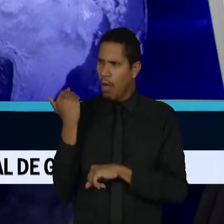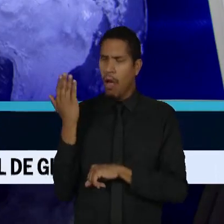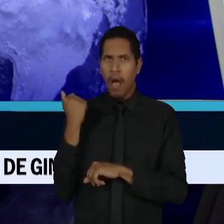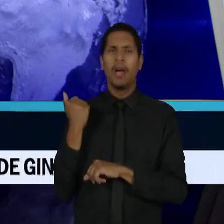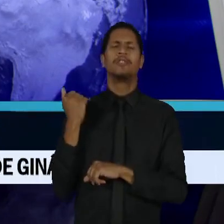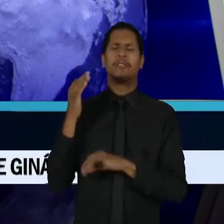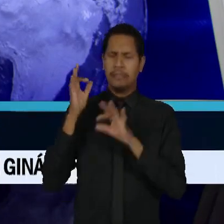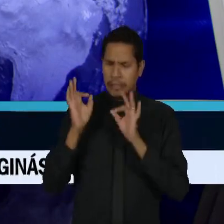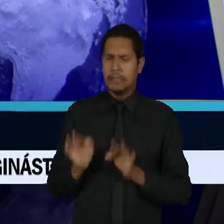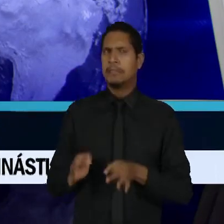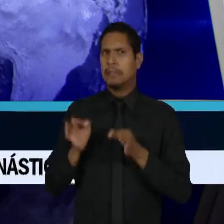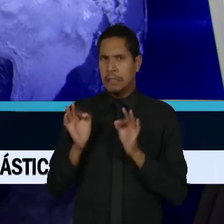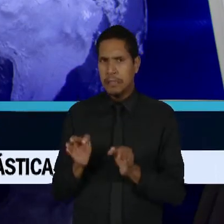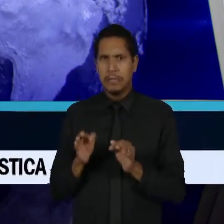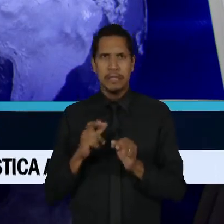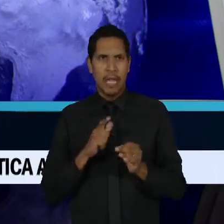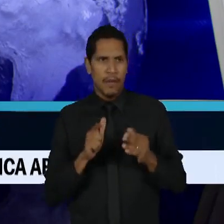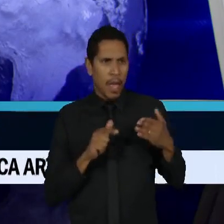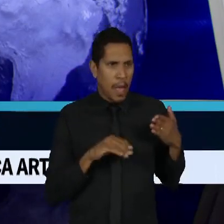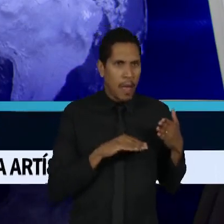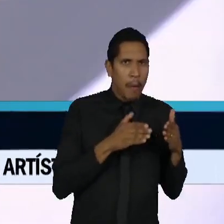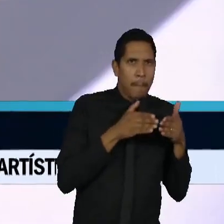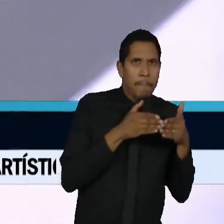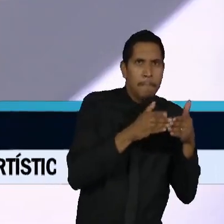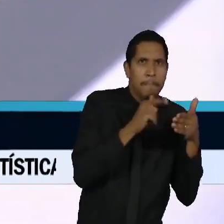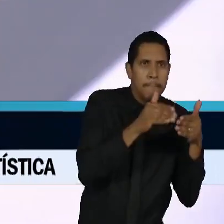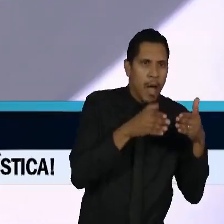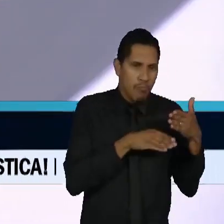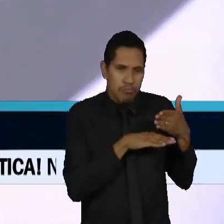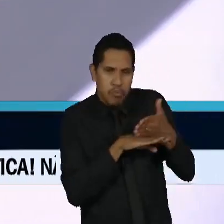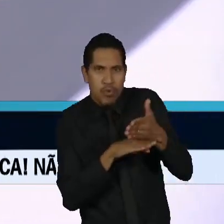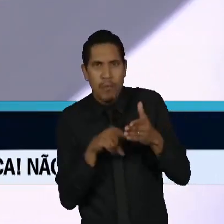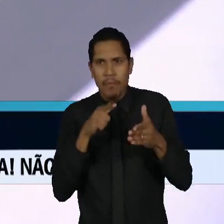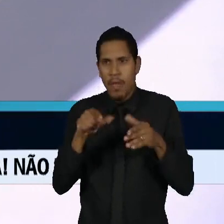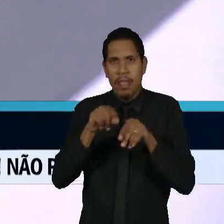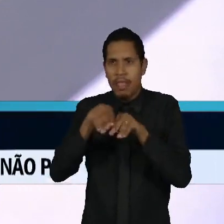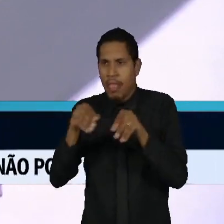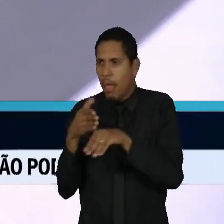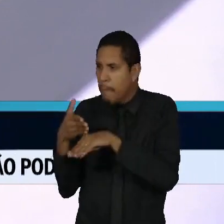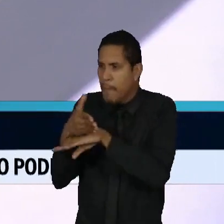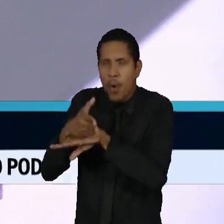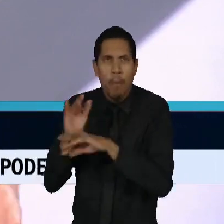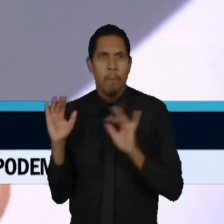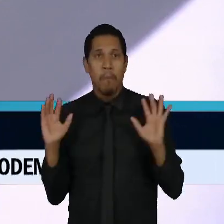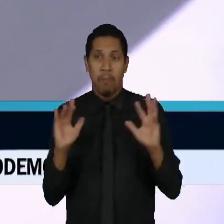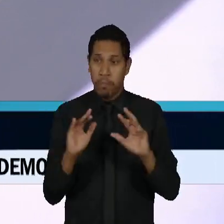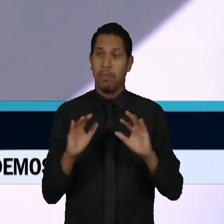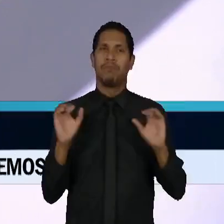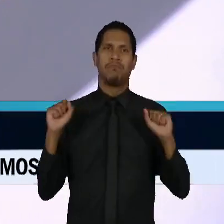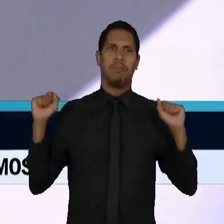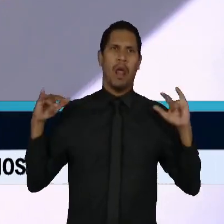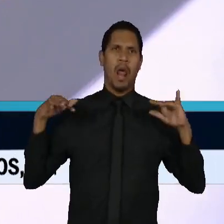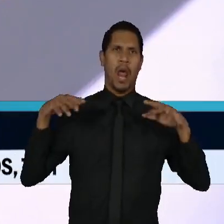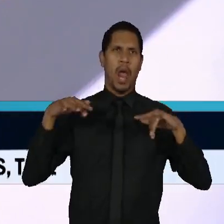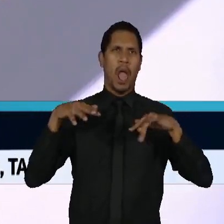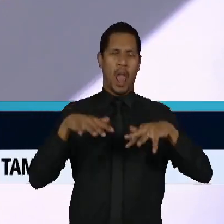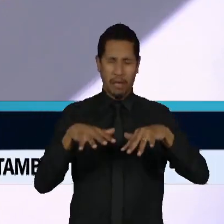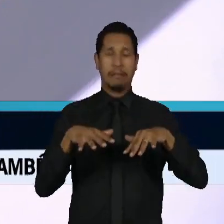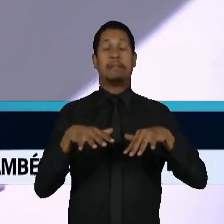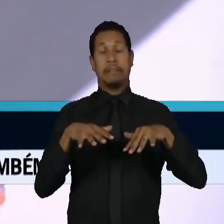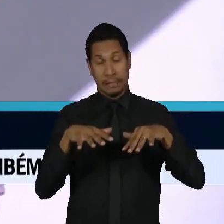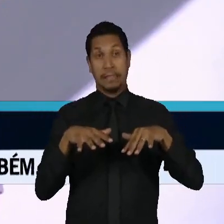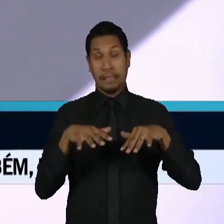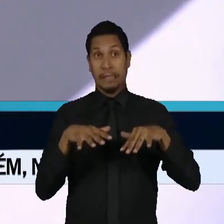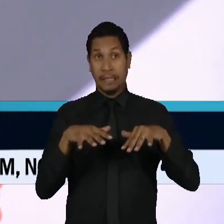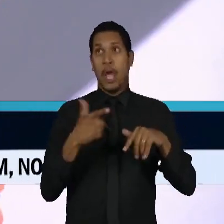organizada, surpreendeu também nesse sentido. Mas o Hezbollah hoje também é uma fonte de instabilidade.